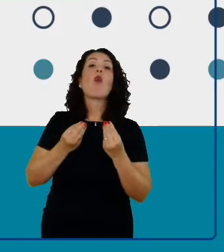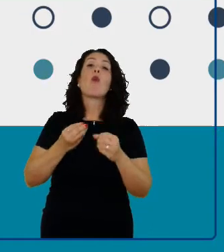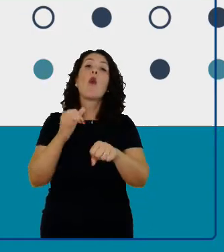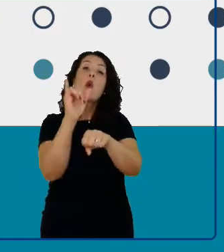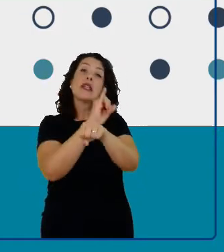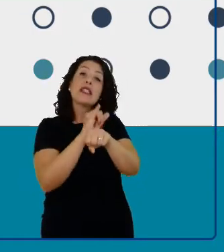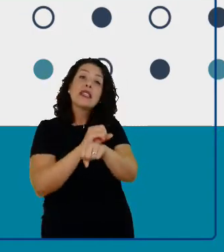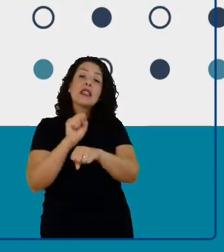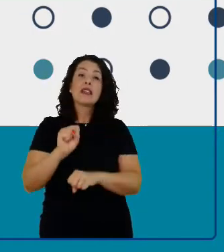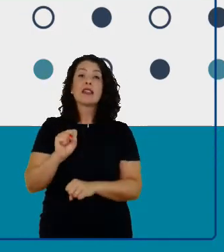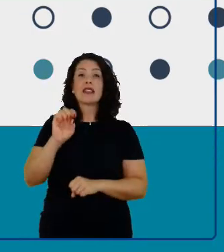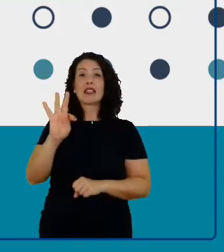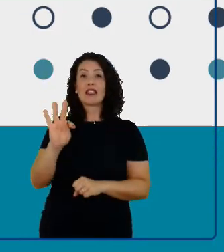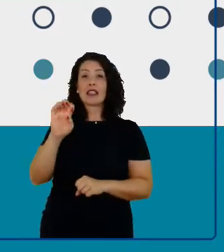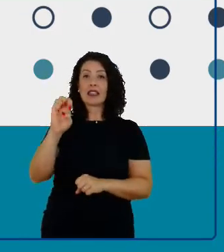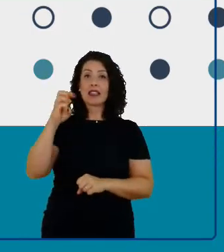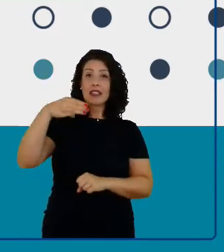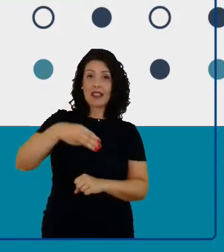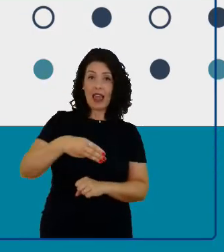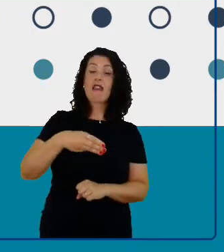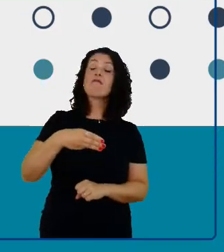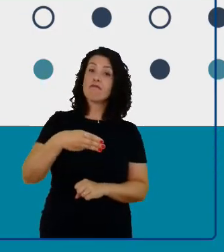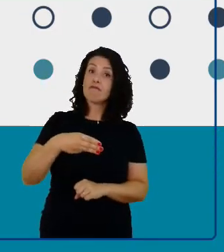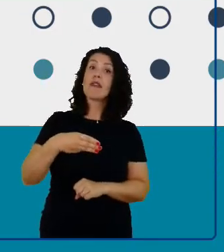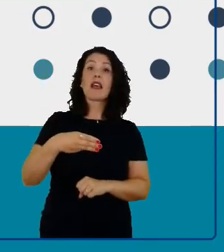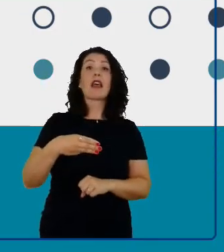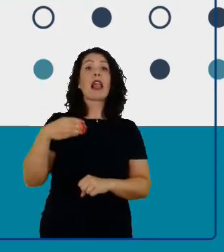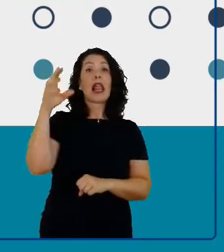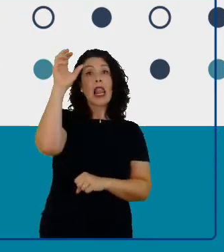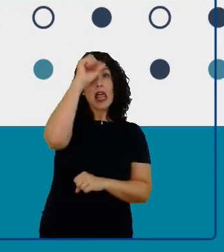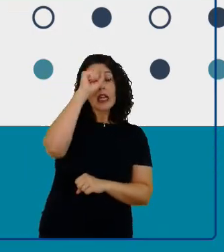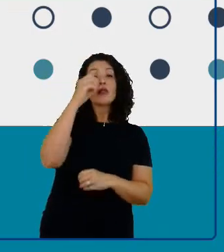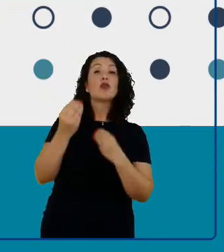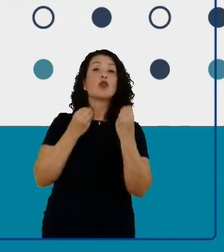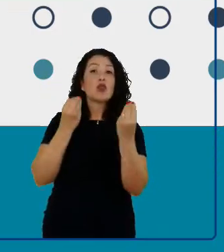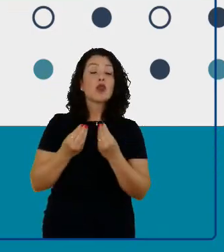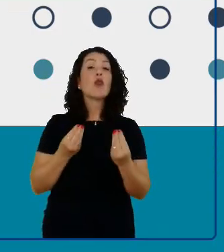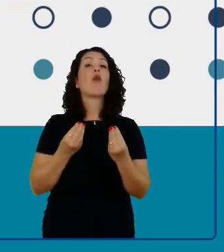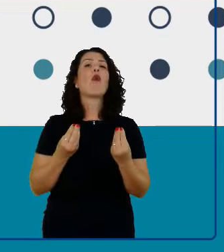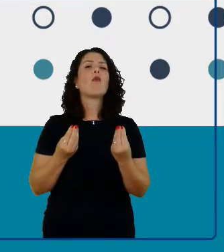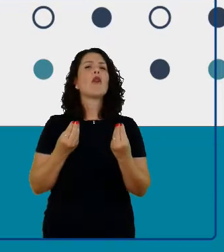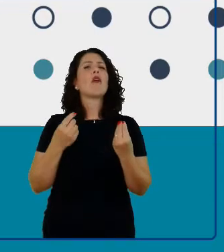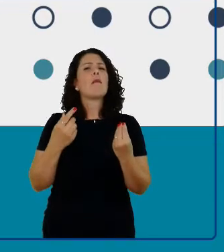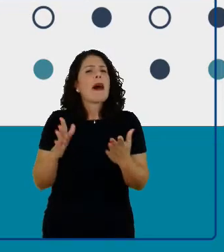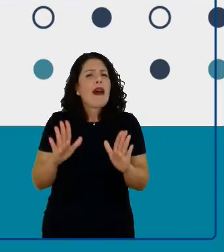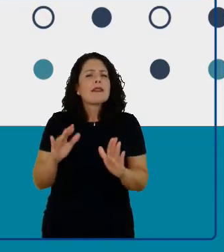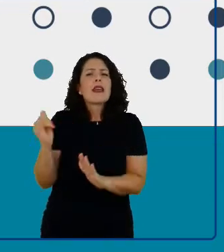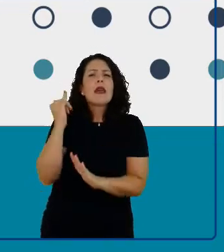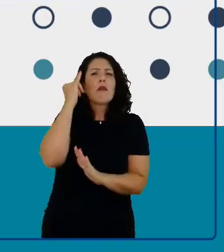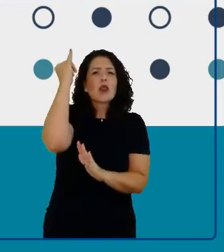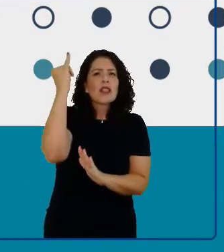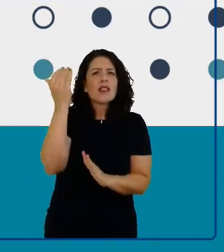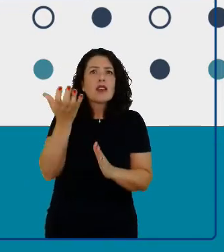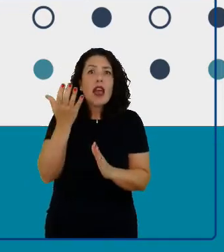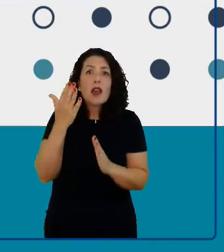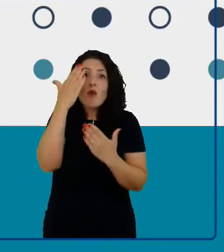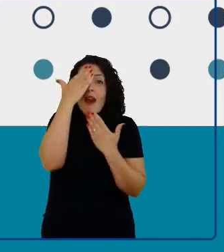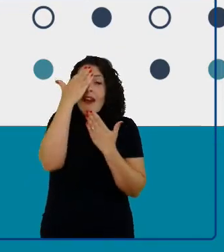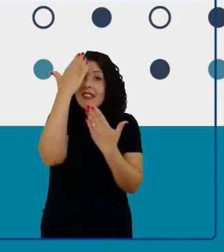Mas a primeira coisa mais importante para mim, eu quero agradecer nossos parceiros importantes,